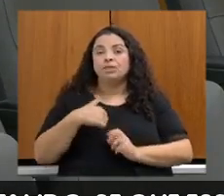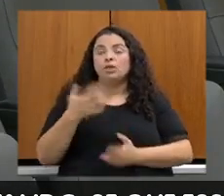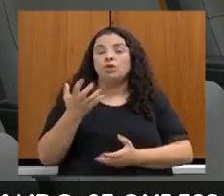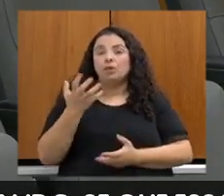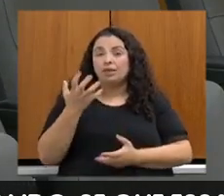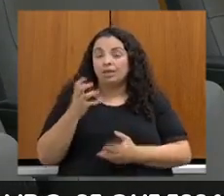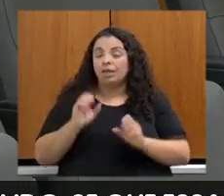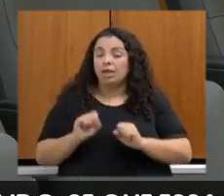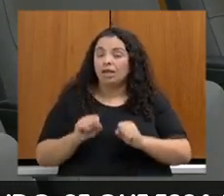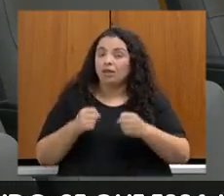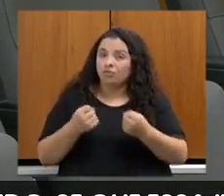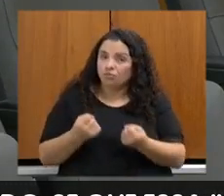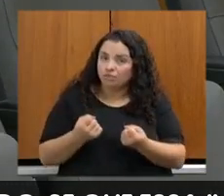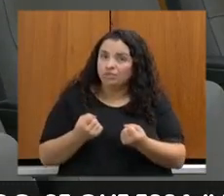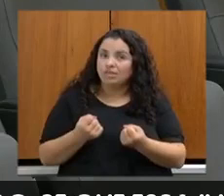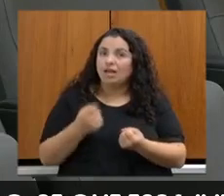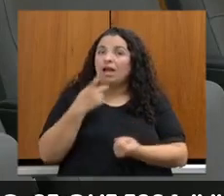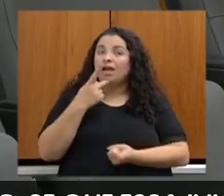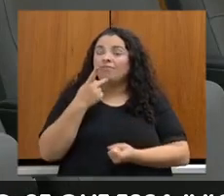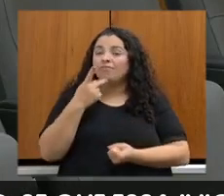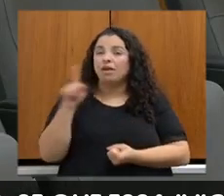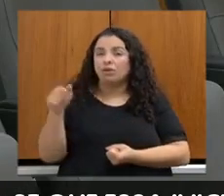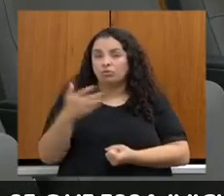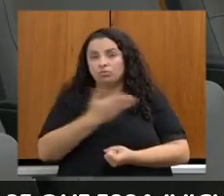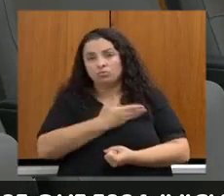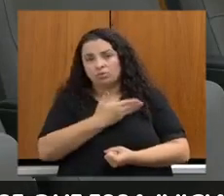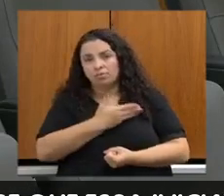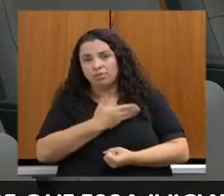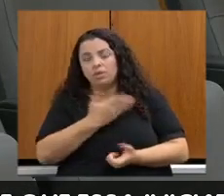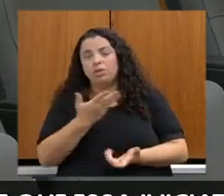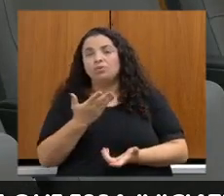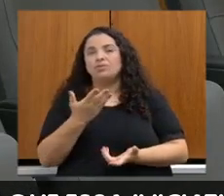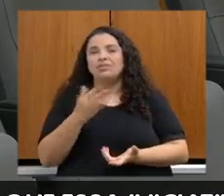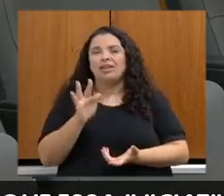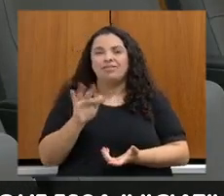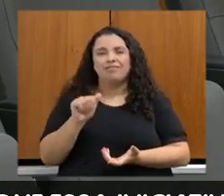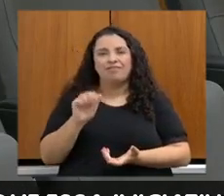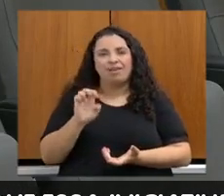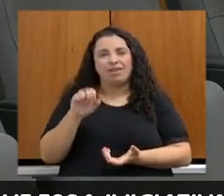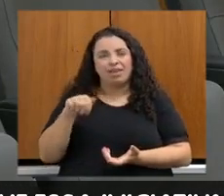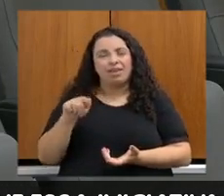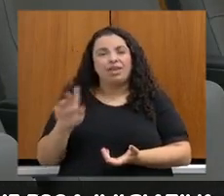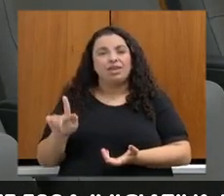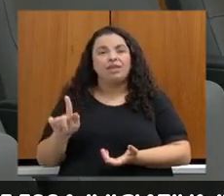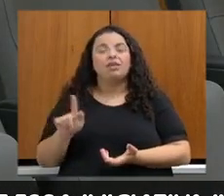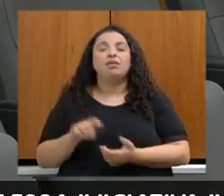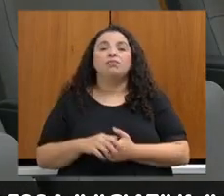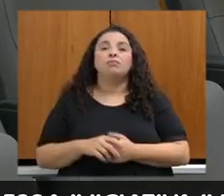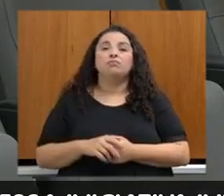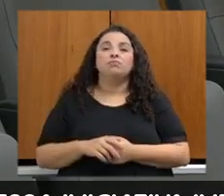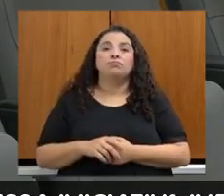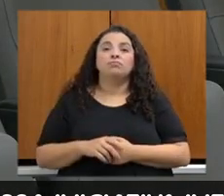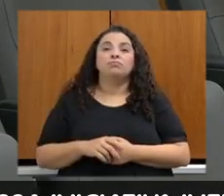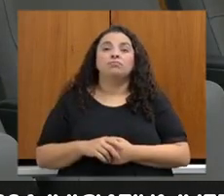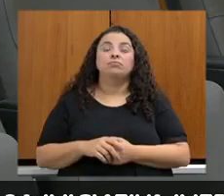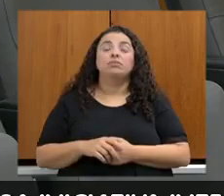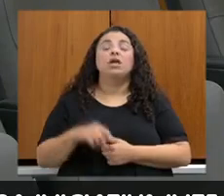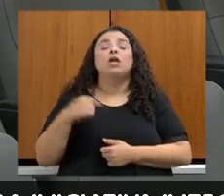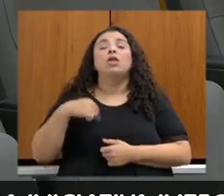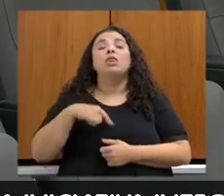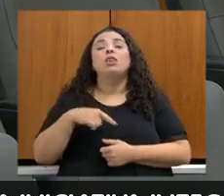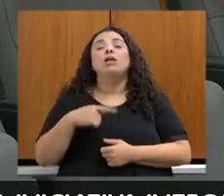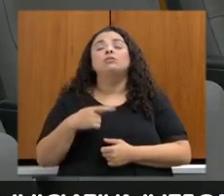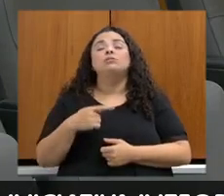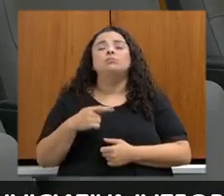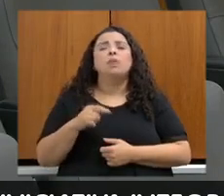reforçando, na verdade, a fala dos colegas da FAENG. A gente muito ouve falar do impacto